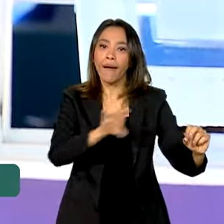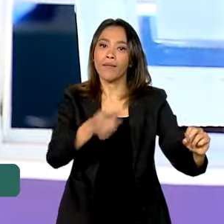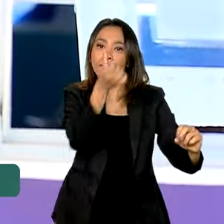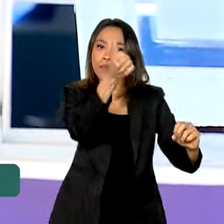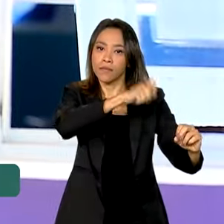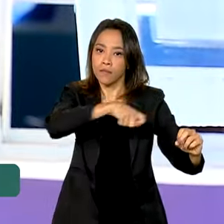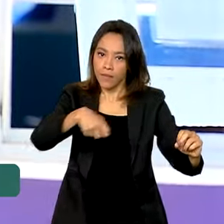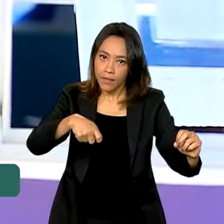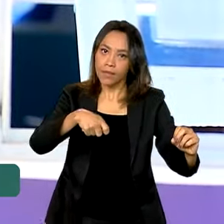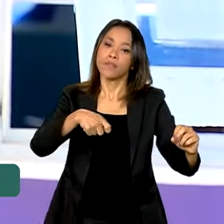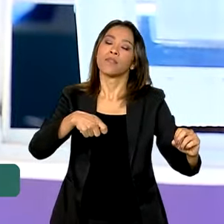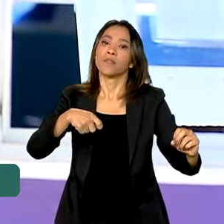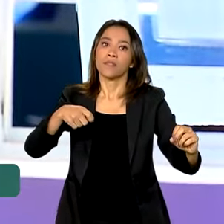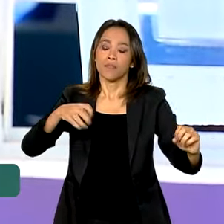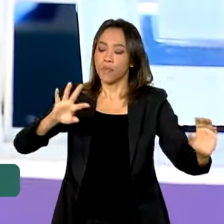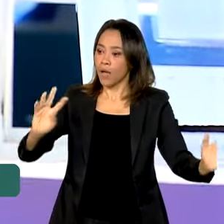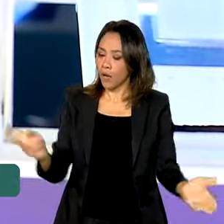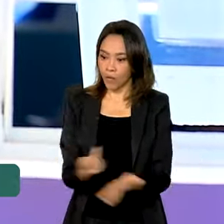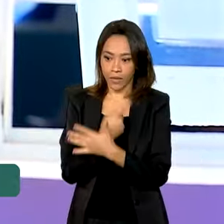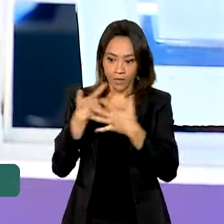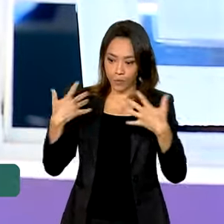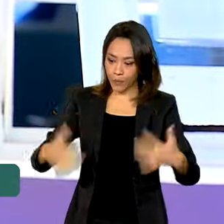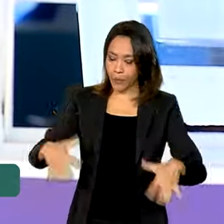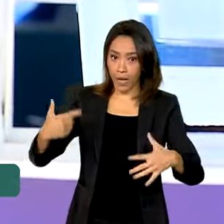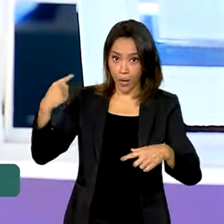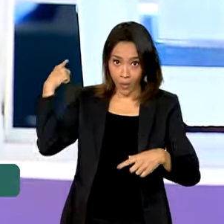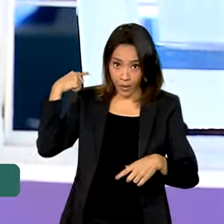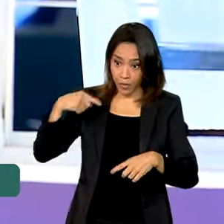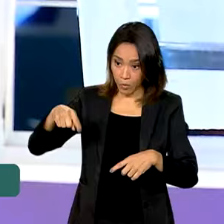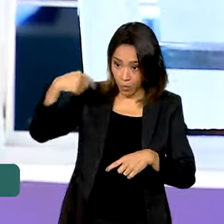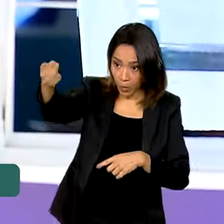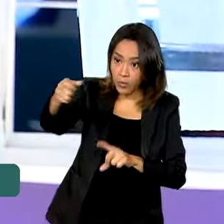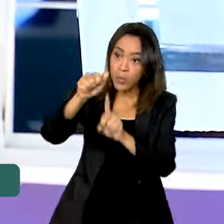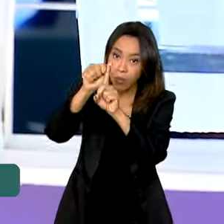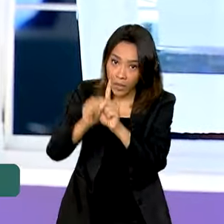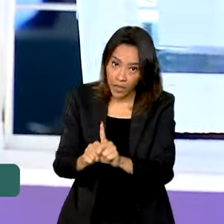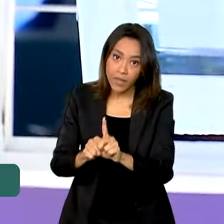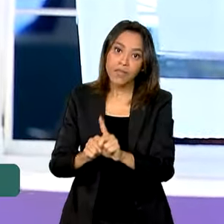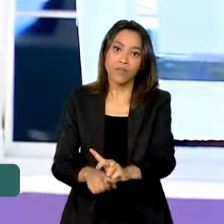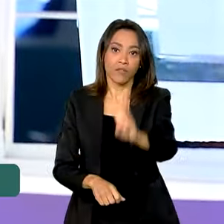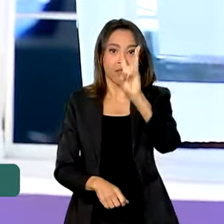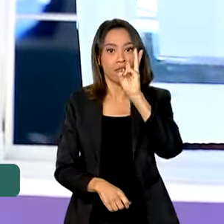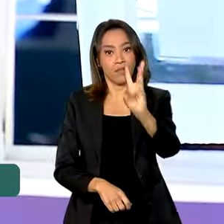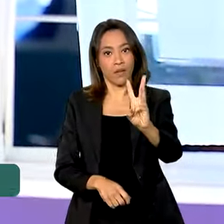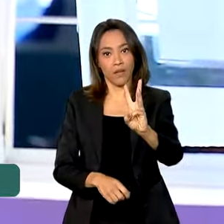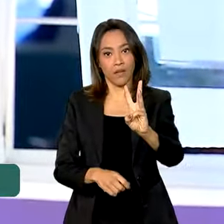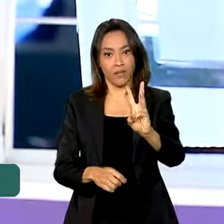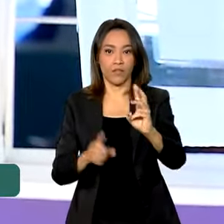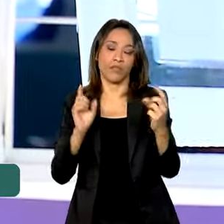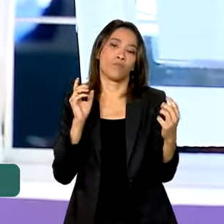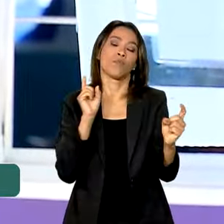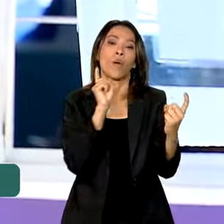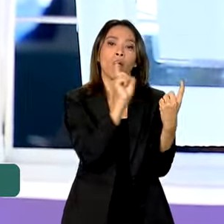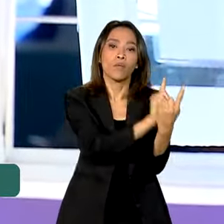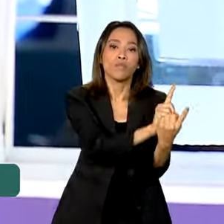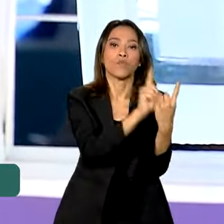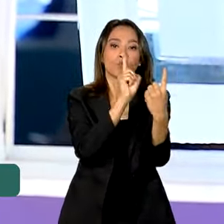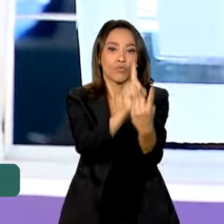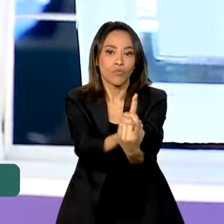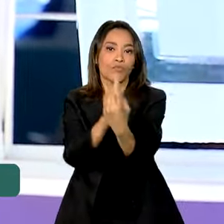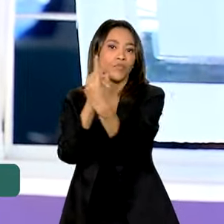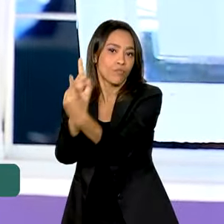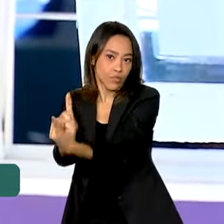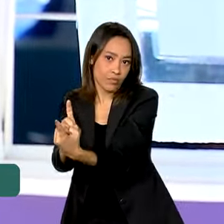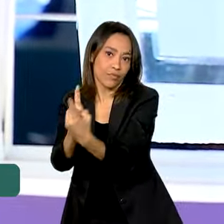parece que quando combina, vem tudo de uma vez. Agora mesmo, no mês que vem, vai ser três consultas que ela faz acompanhamento também,